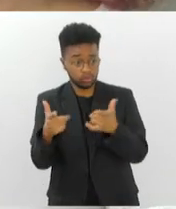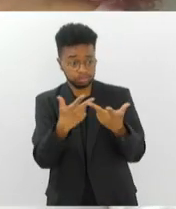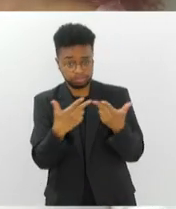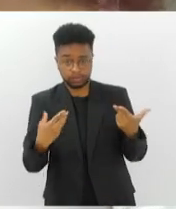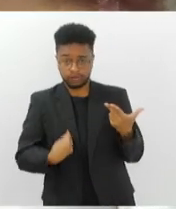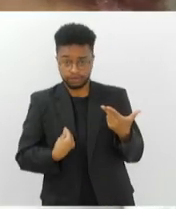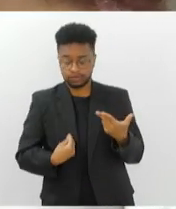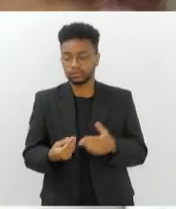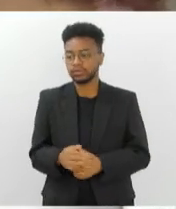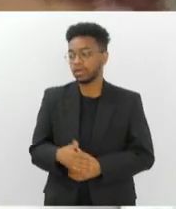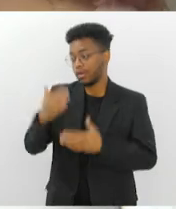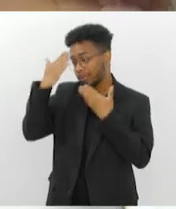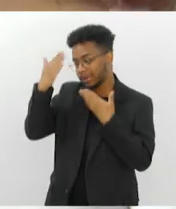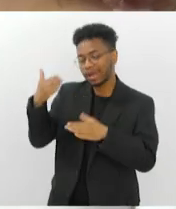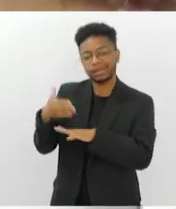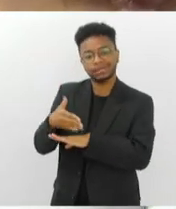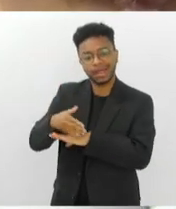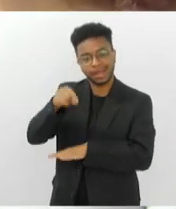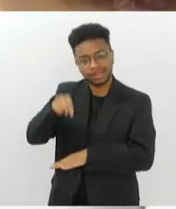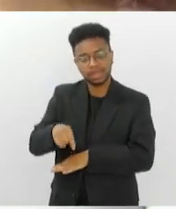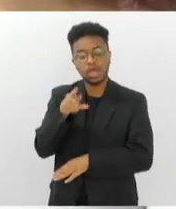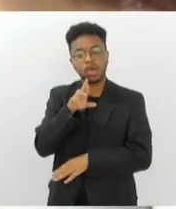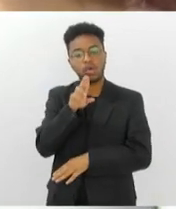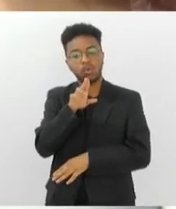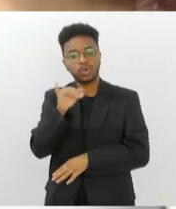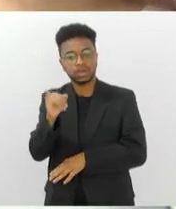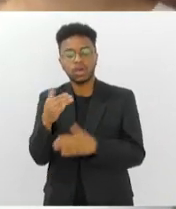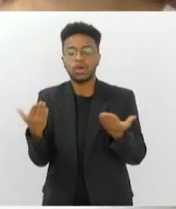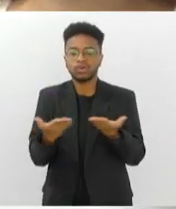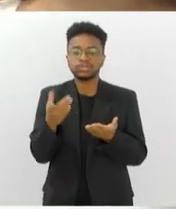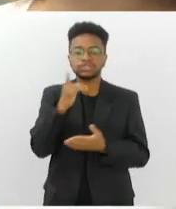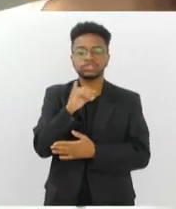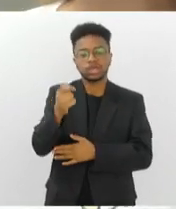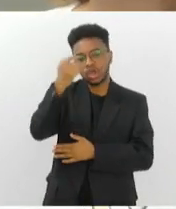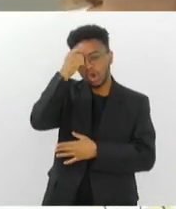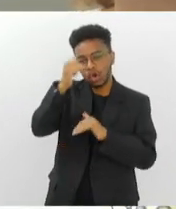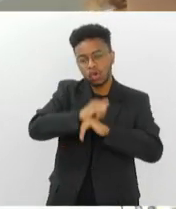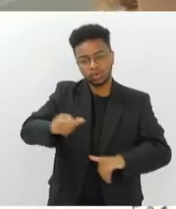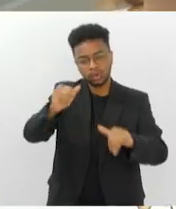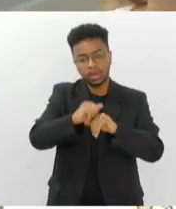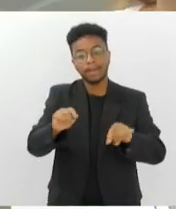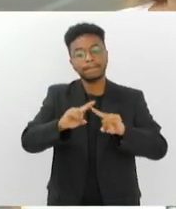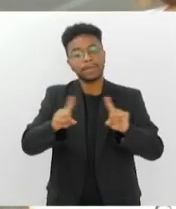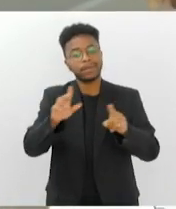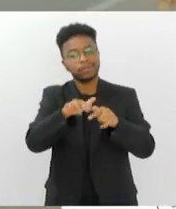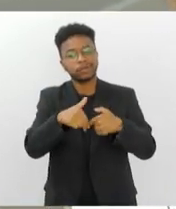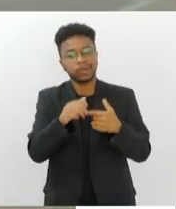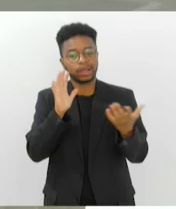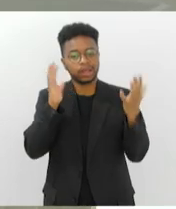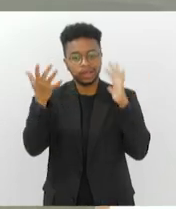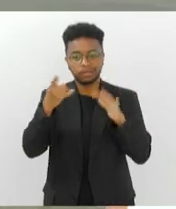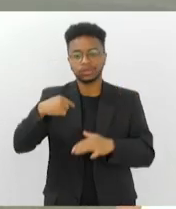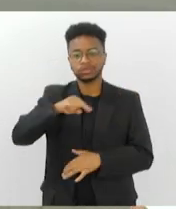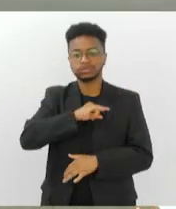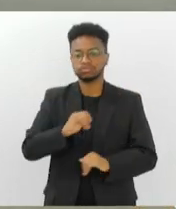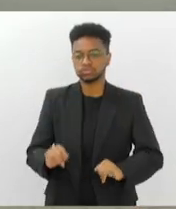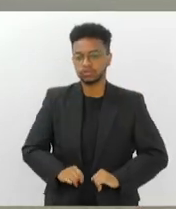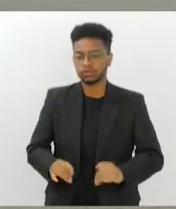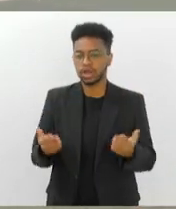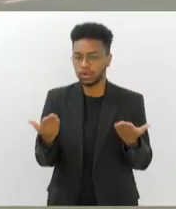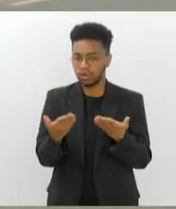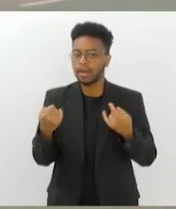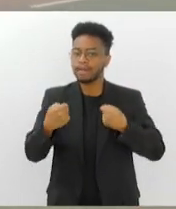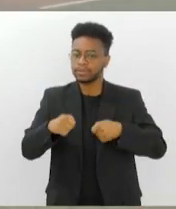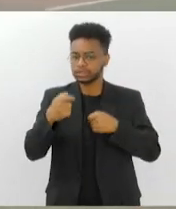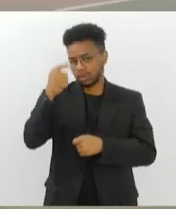Ana, muito obrigado pela participação. Rui, é um dia de conscientização, mas devido às questões climáticas que a gente vem sofrendo, é preciso